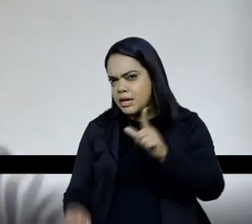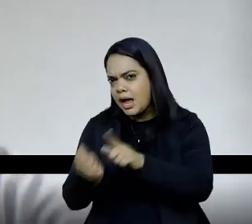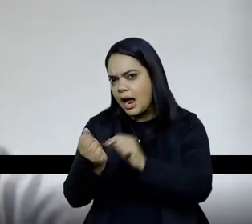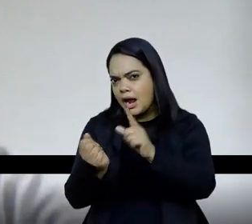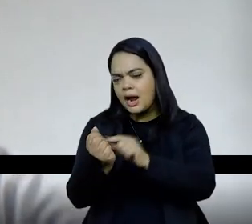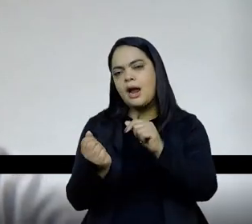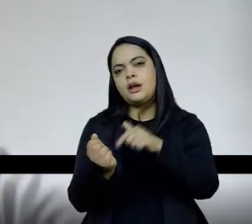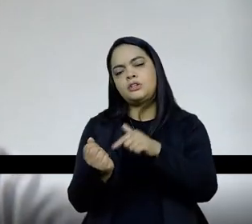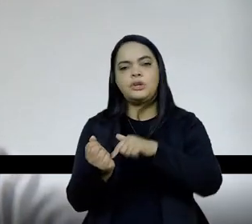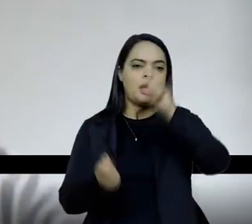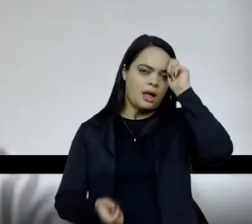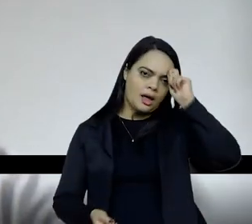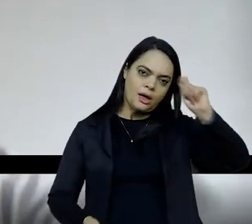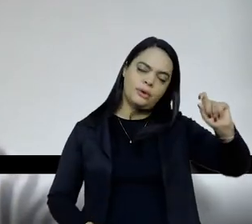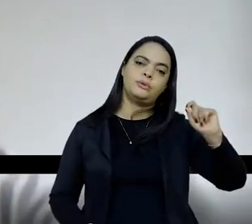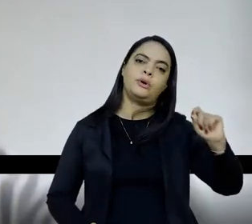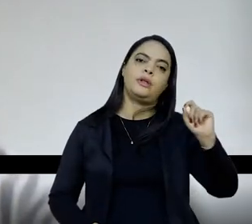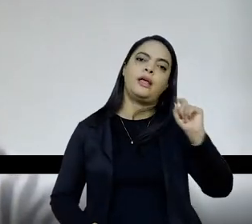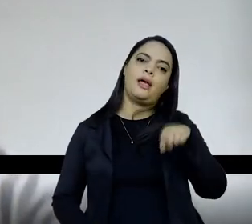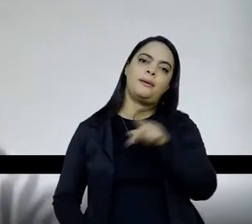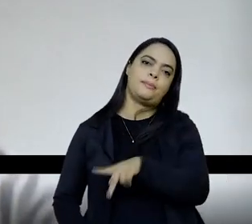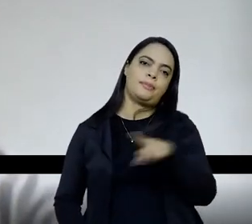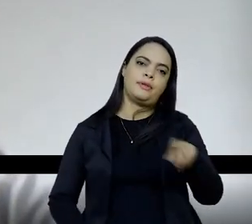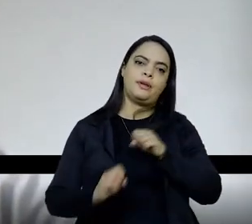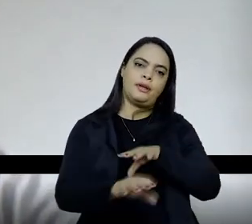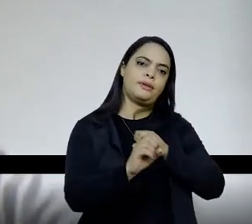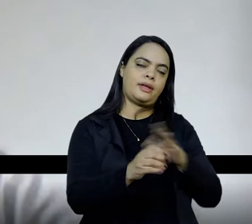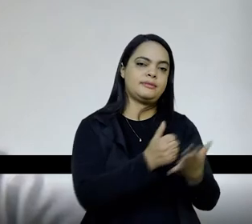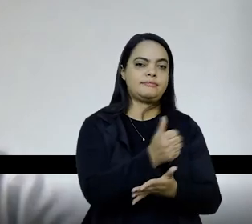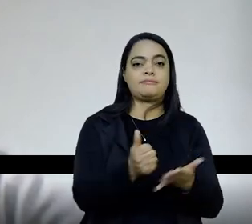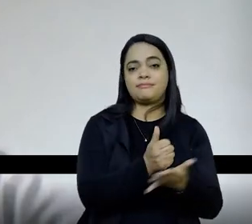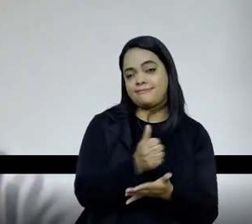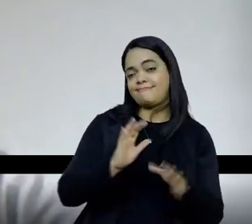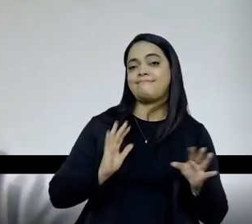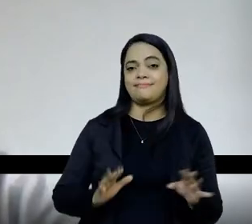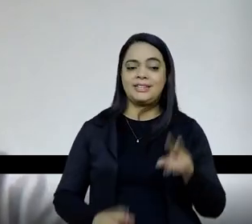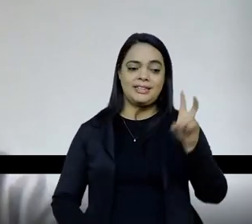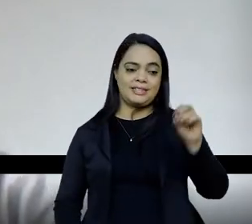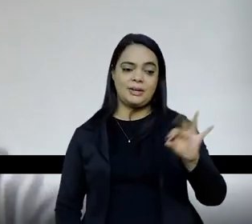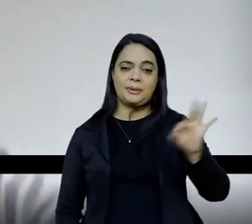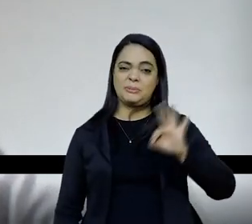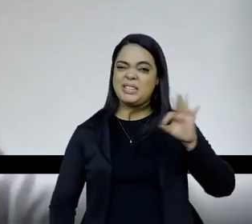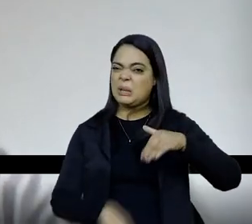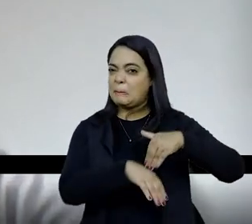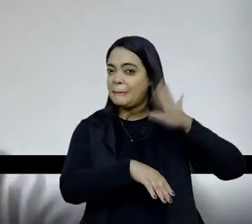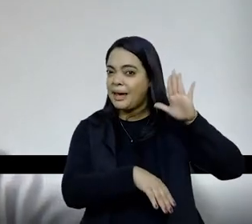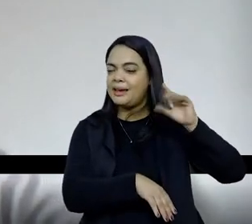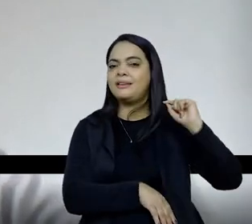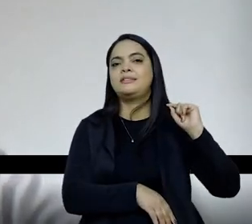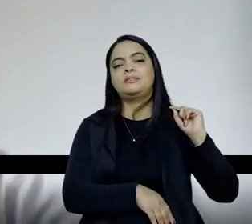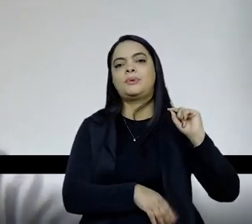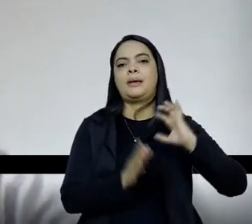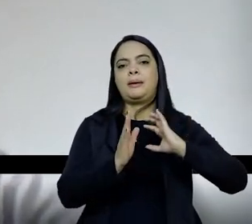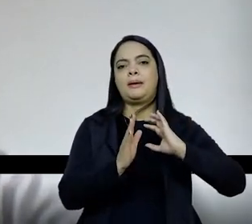têm autoria ou coautoria de professoras de educação básica, professores e professores, mais de cinquenta por cento dos artigos